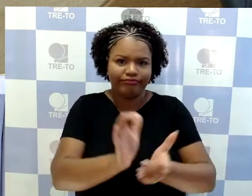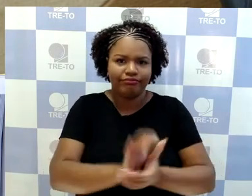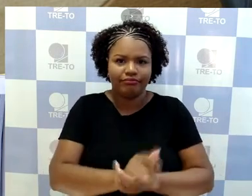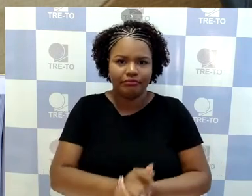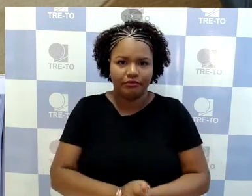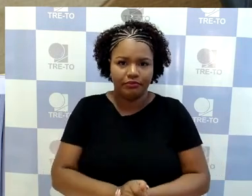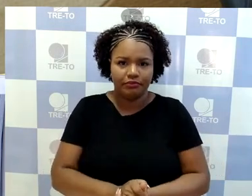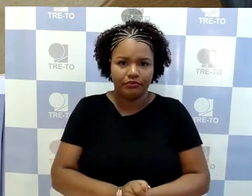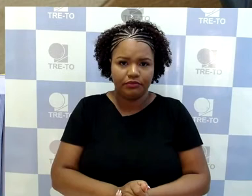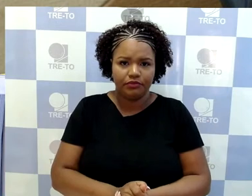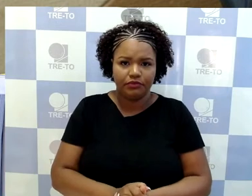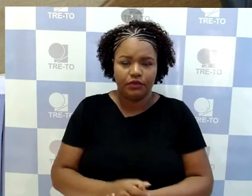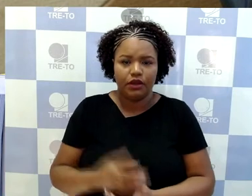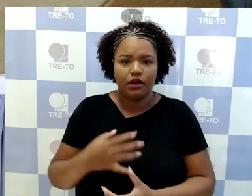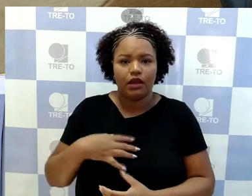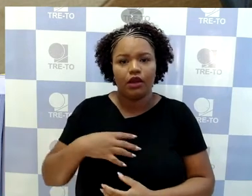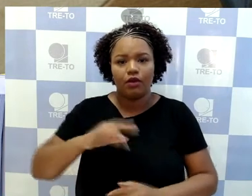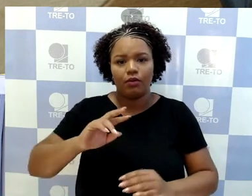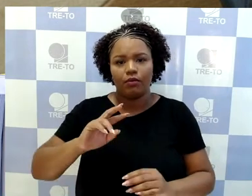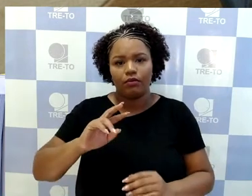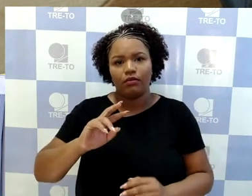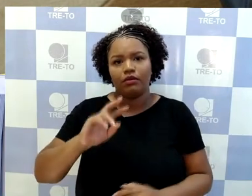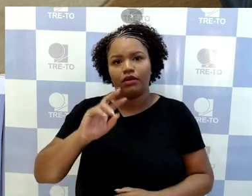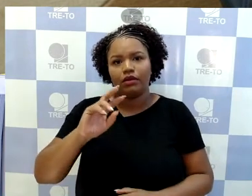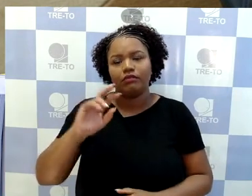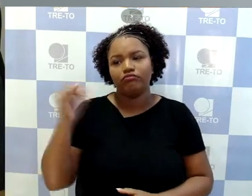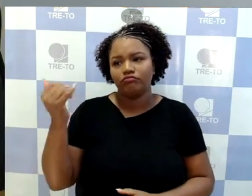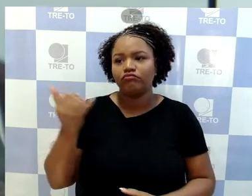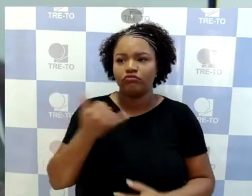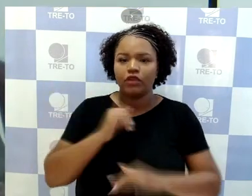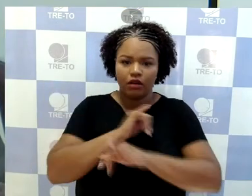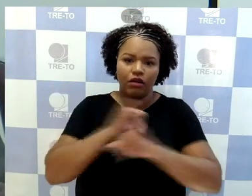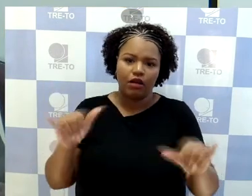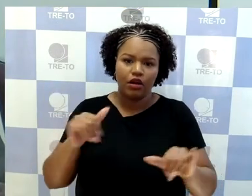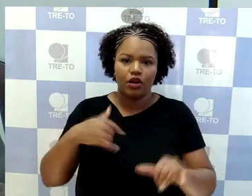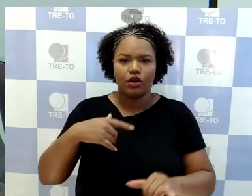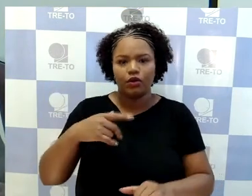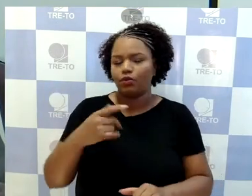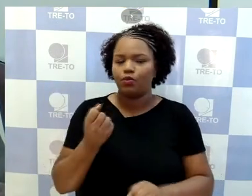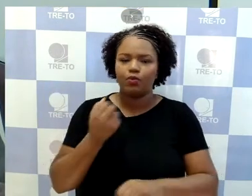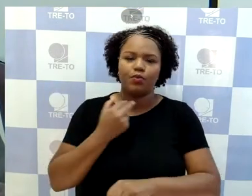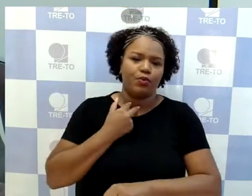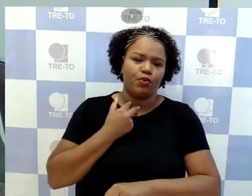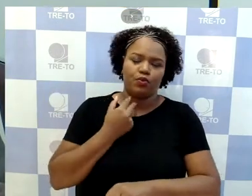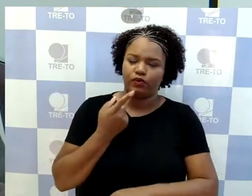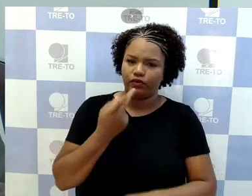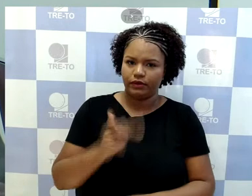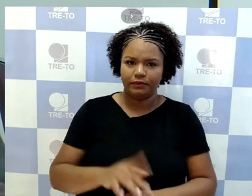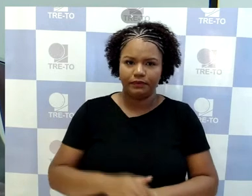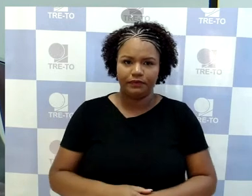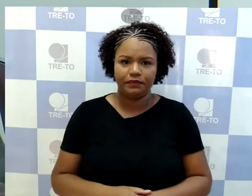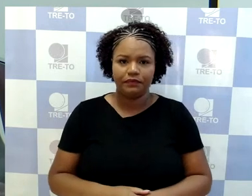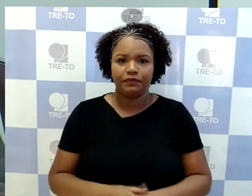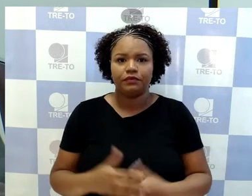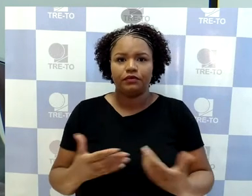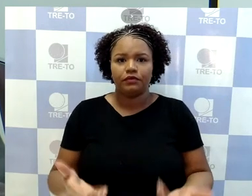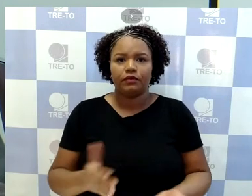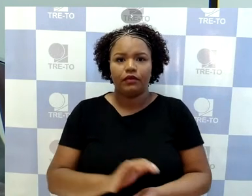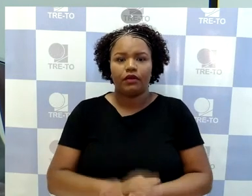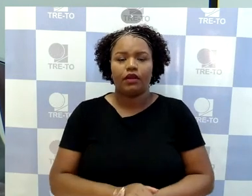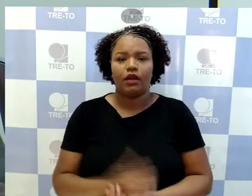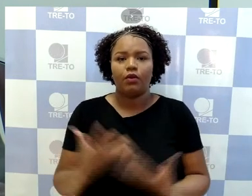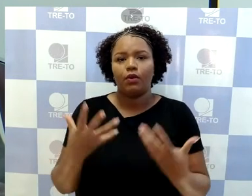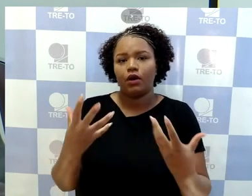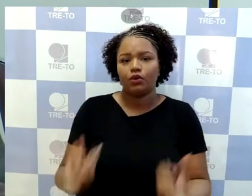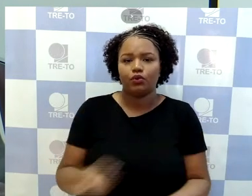declarando impedido, então. Em face do impedimento do presidente, desembargador Alvesse Brito Baianeta, Eu assumo a presidência